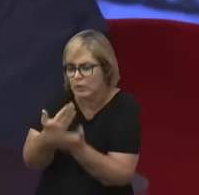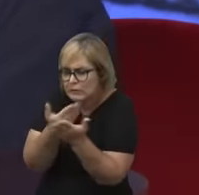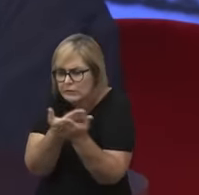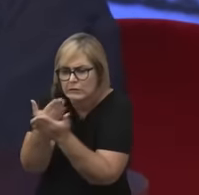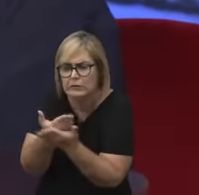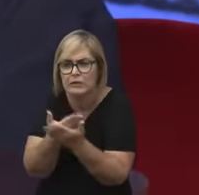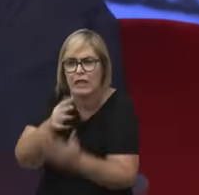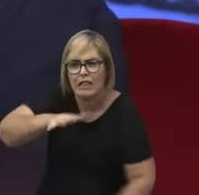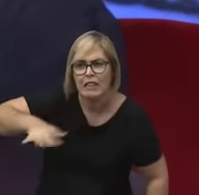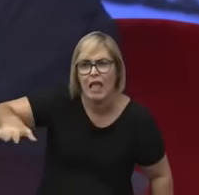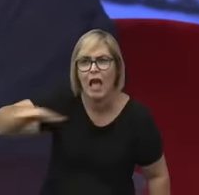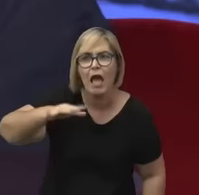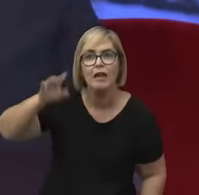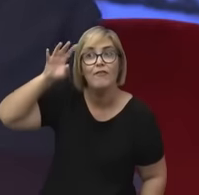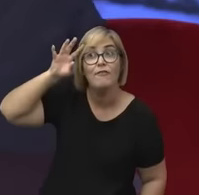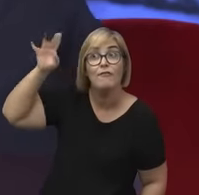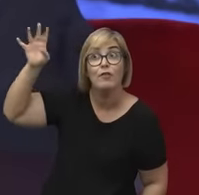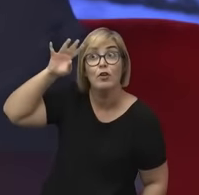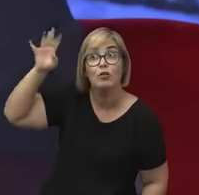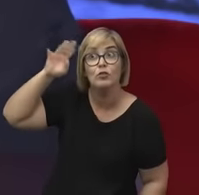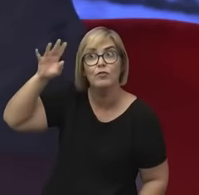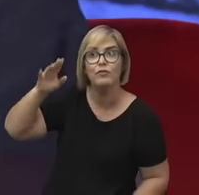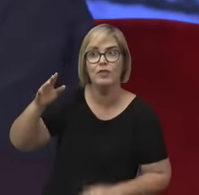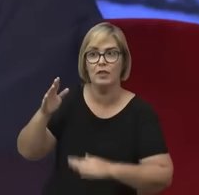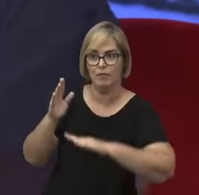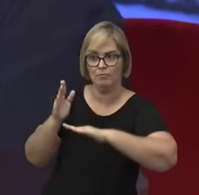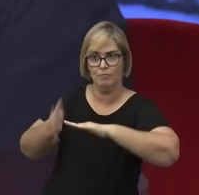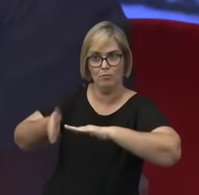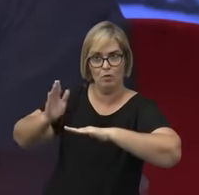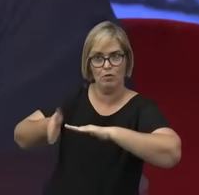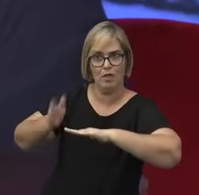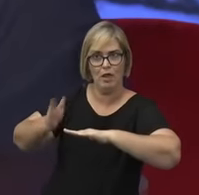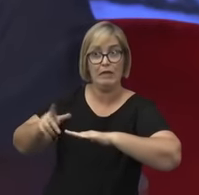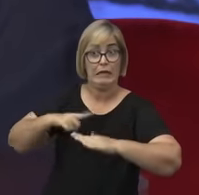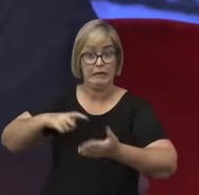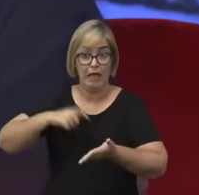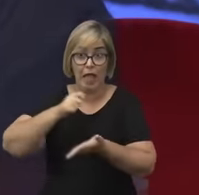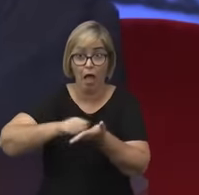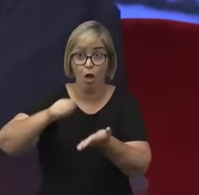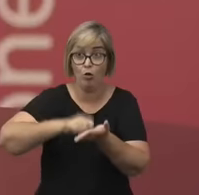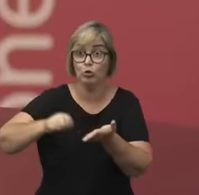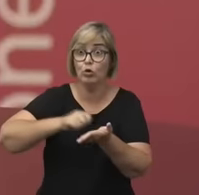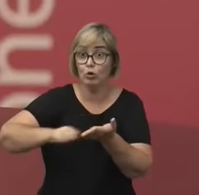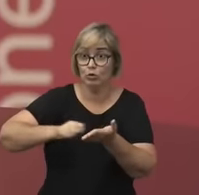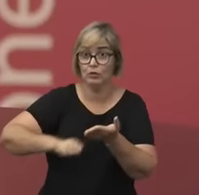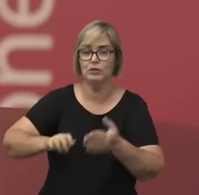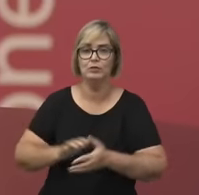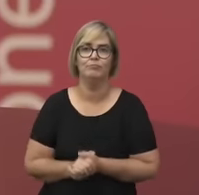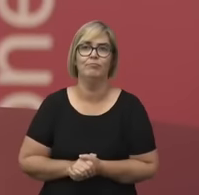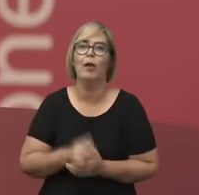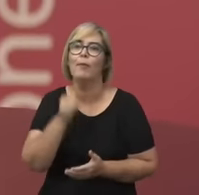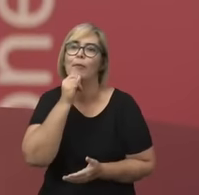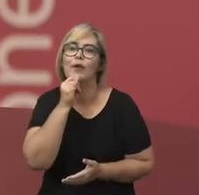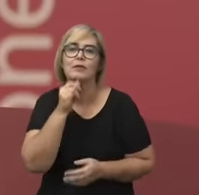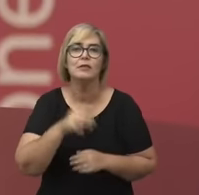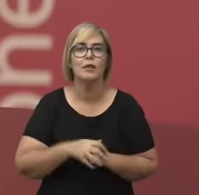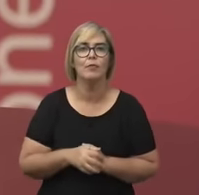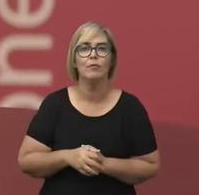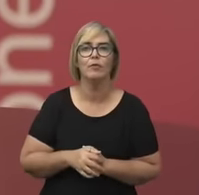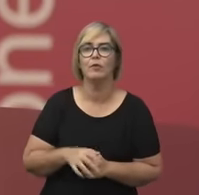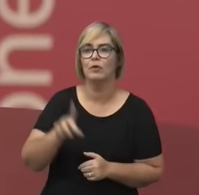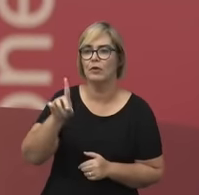moderna, a gente pensa em alguns autores que não podem deixar de estar presentes quando a gente fala em filosofia moderna. A gente fala em